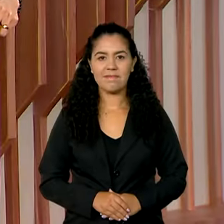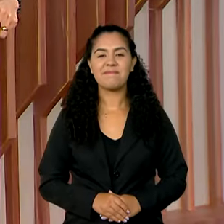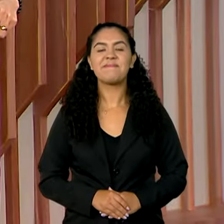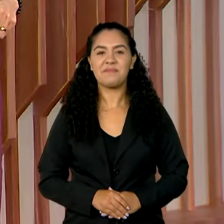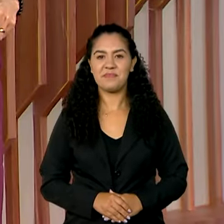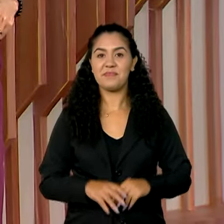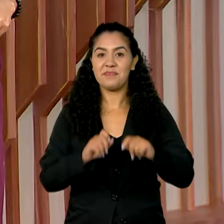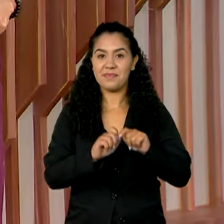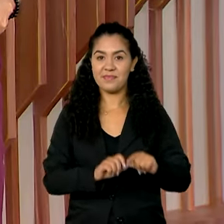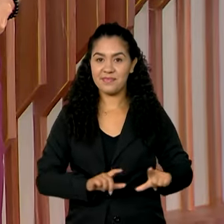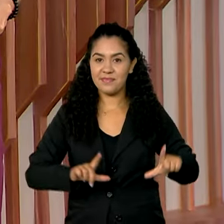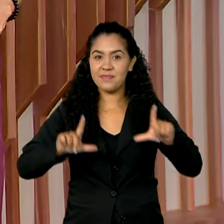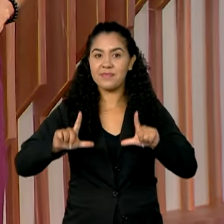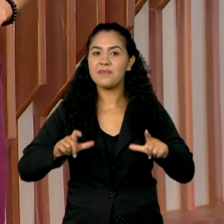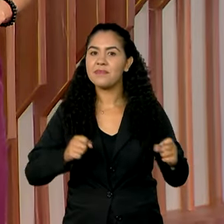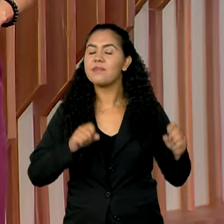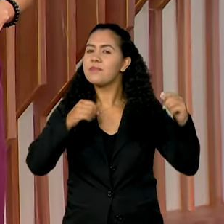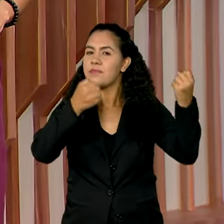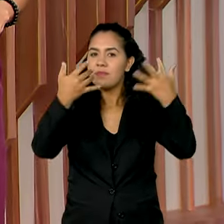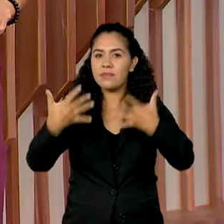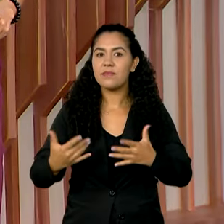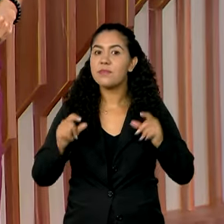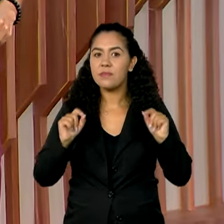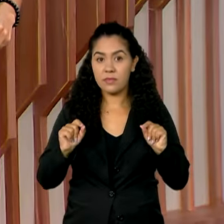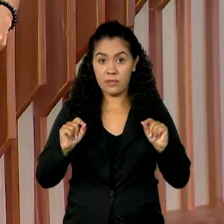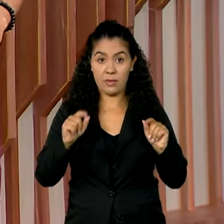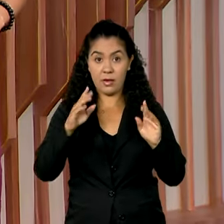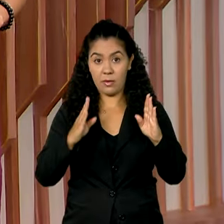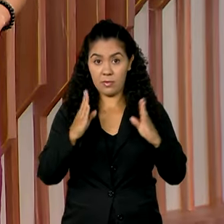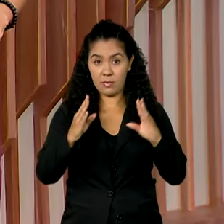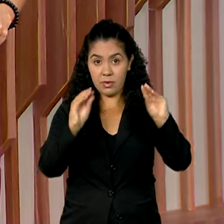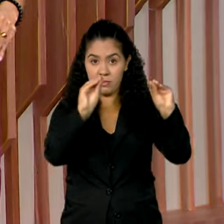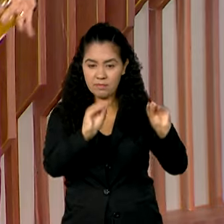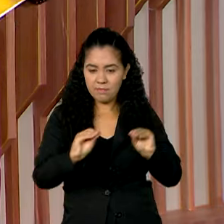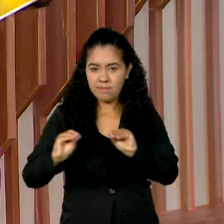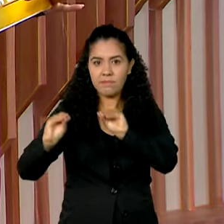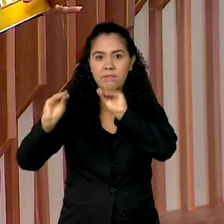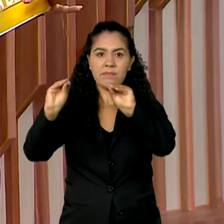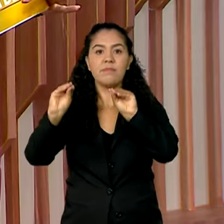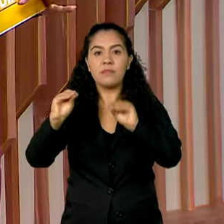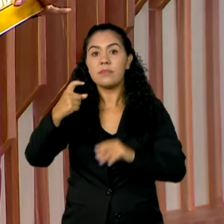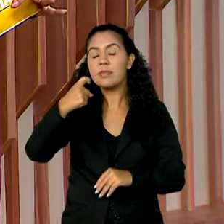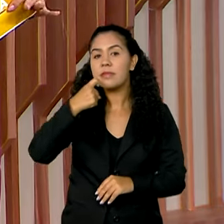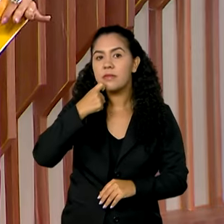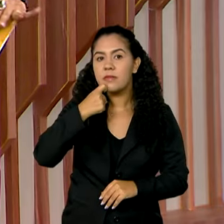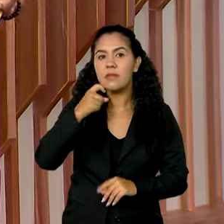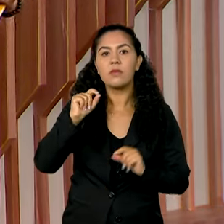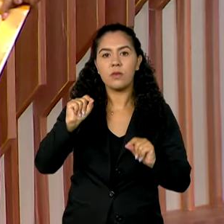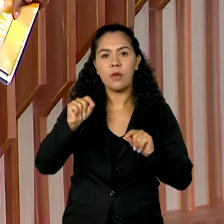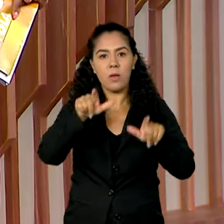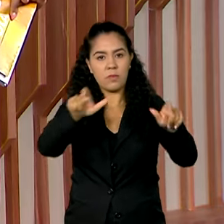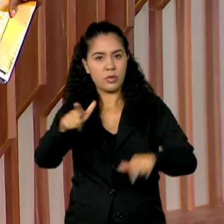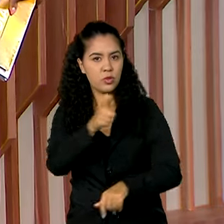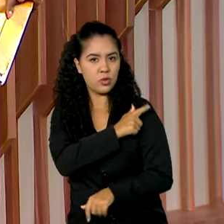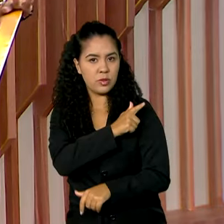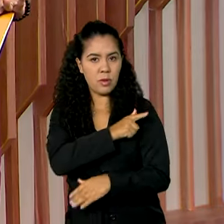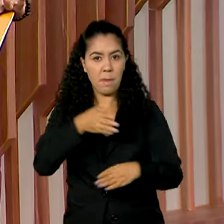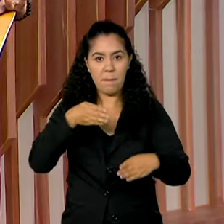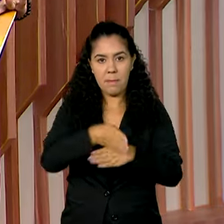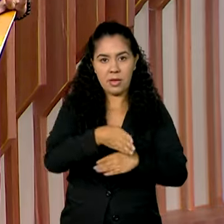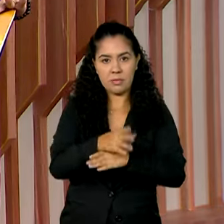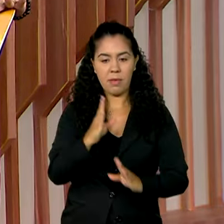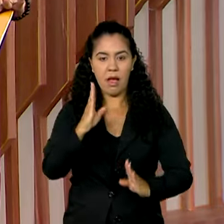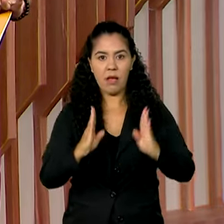Estamos de volta e foi prorrogado para esta sexta-feira o prazo para os gestores participarem da nova fase de